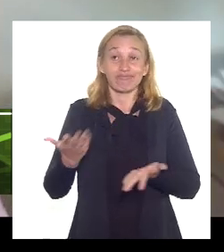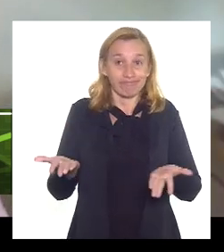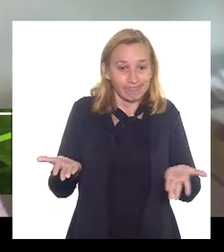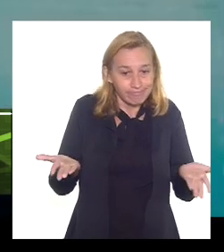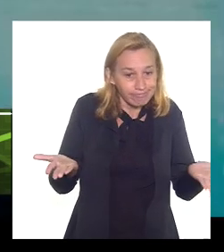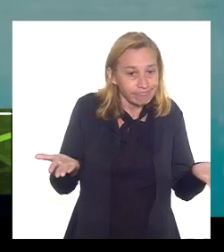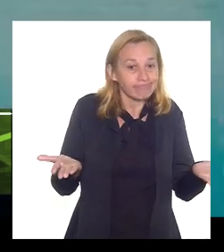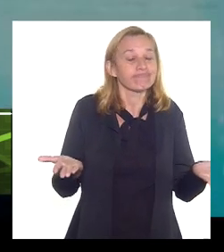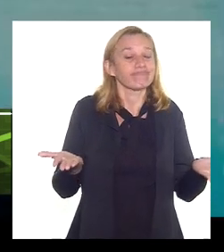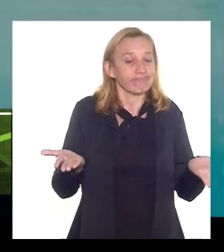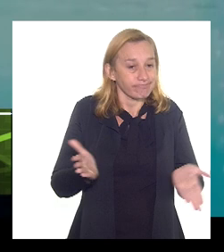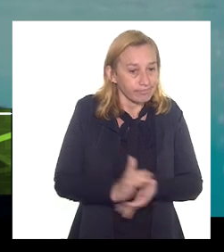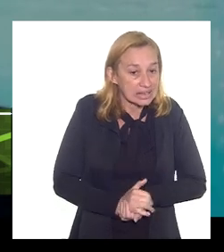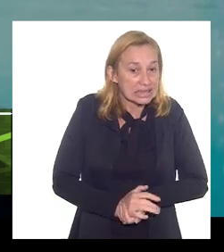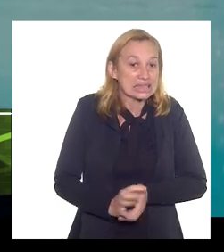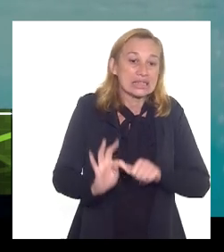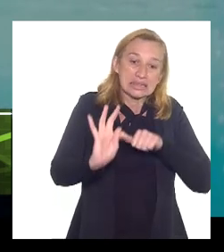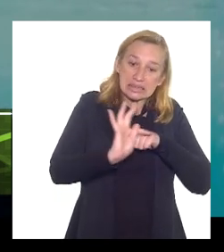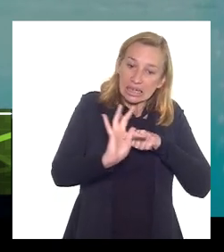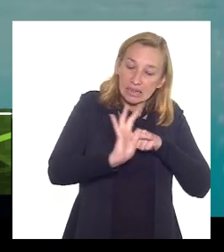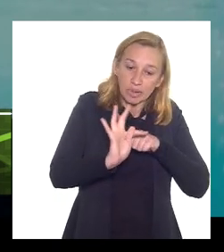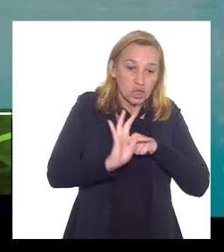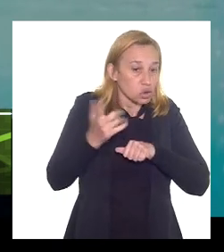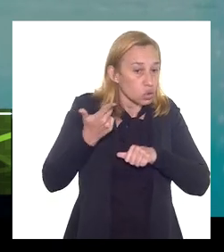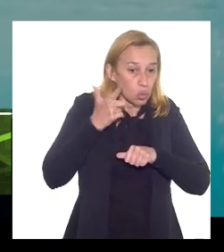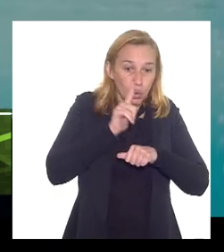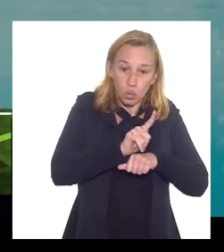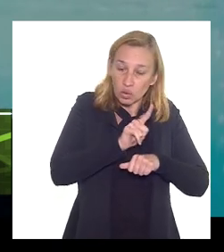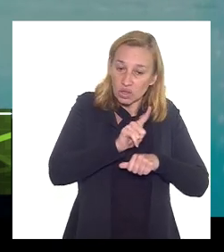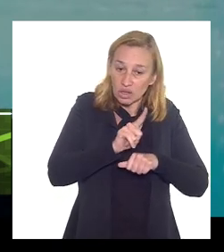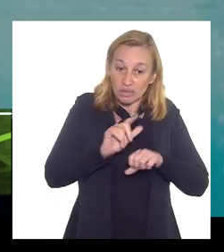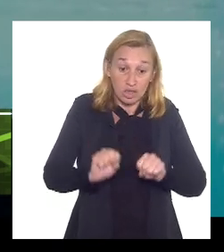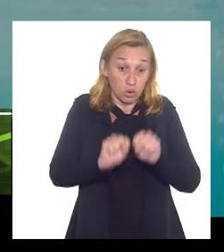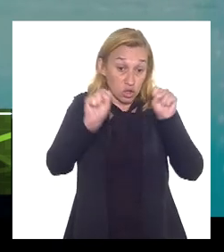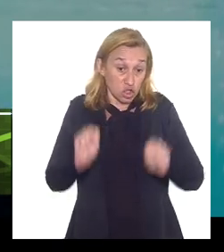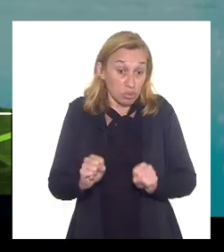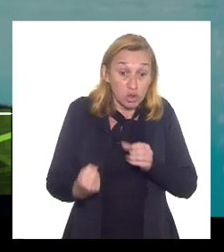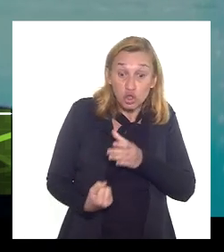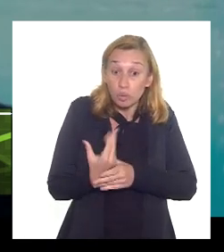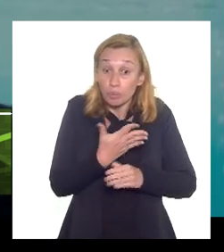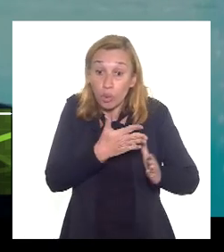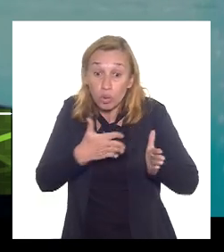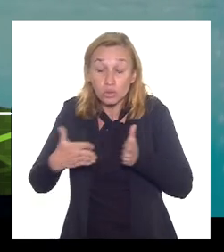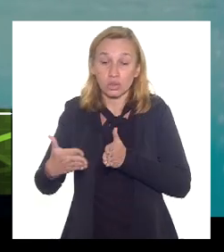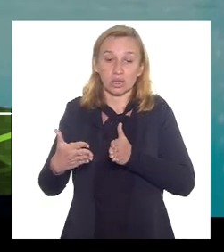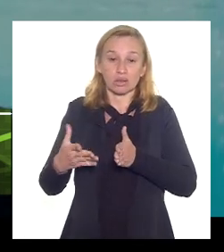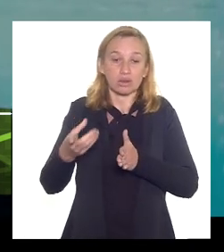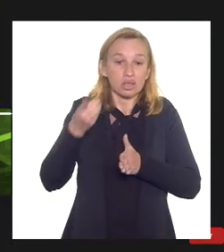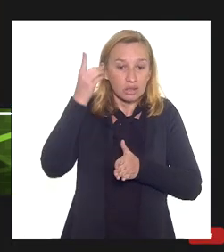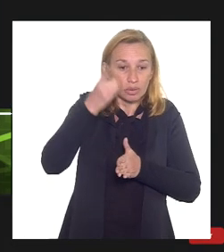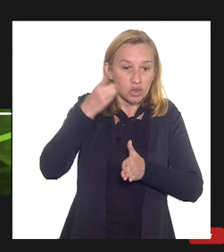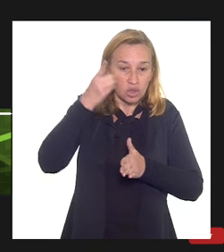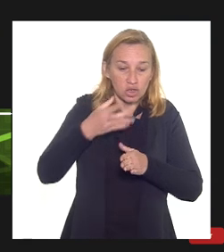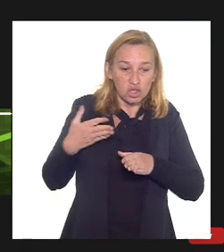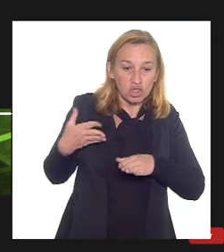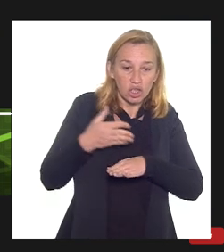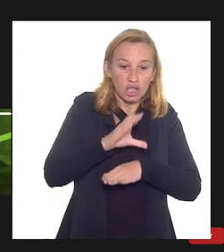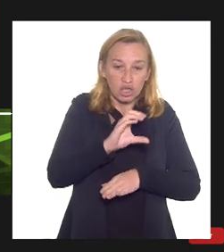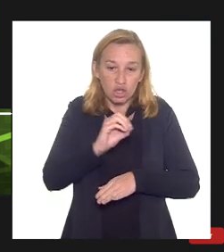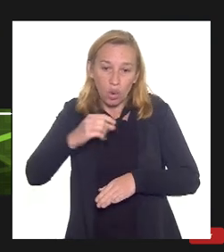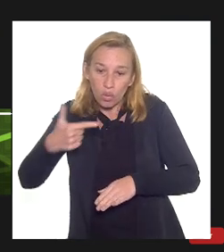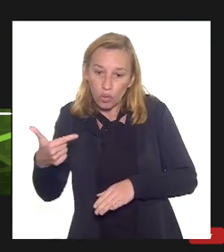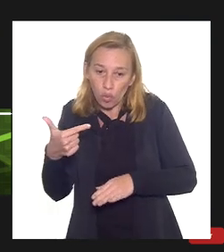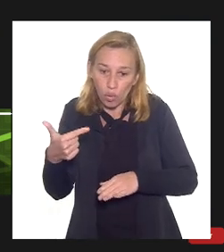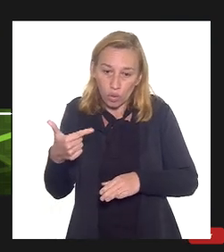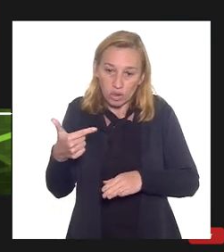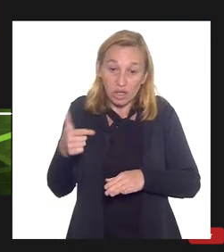assim tecnicamente a gente não consegue fazer um sistema de produção deputado que a gente injete CO2 puro